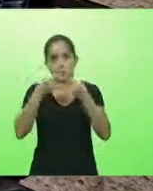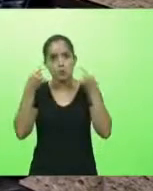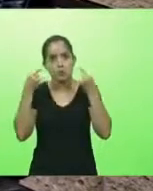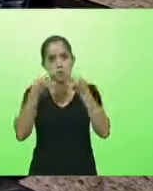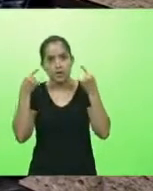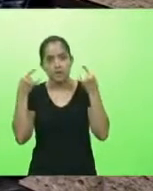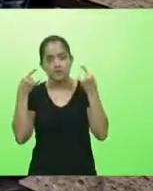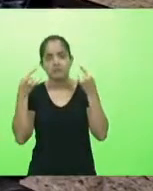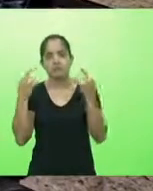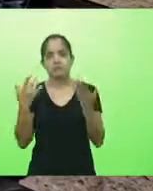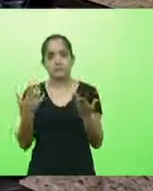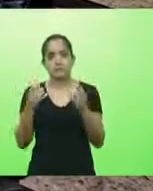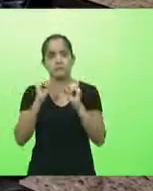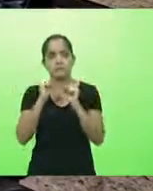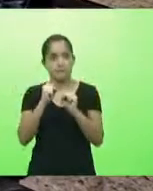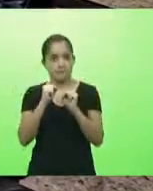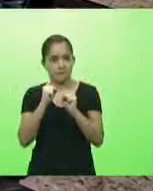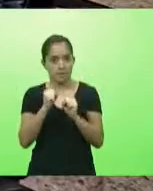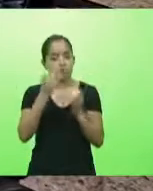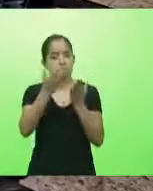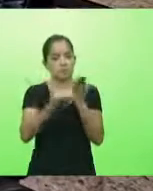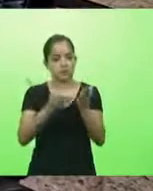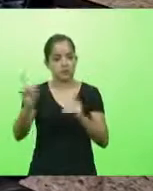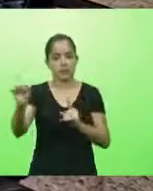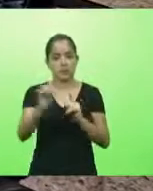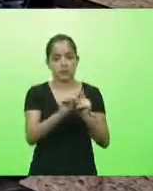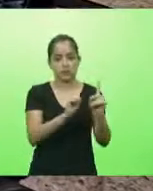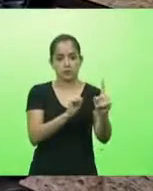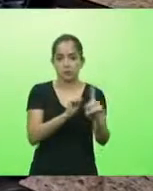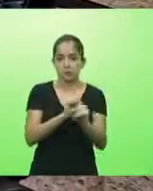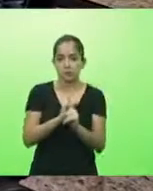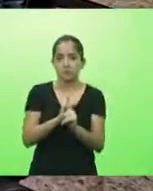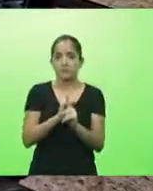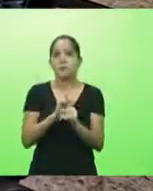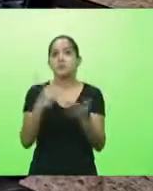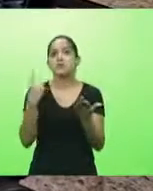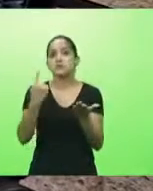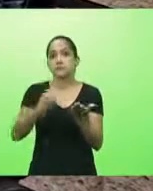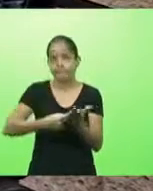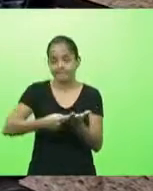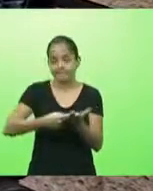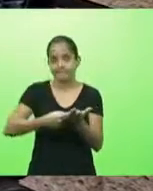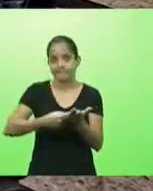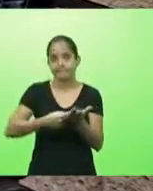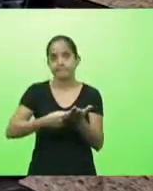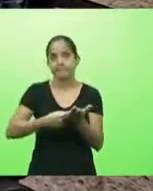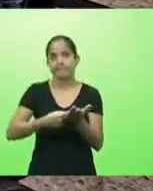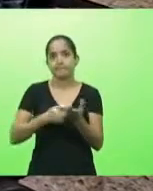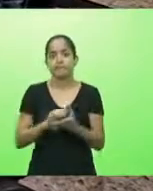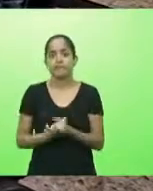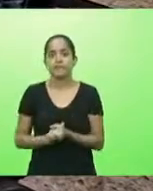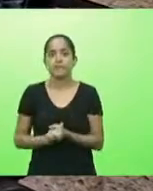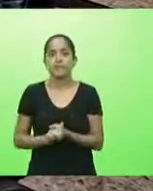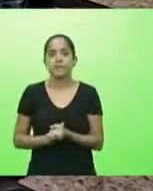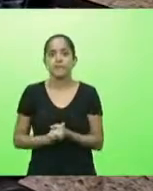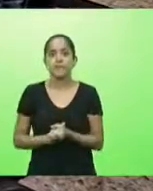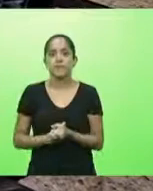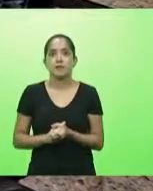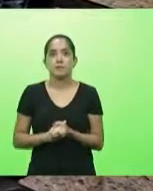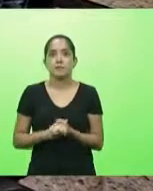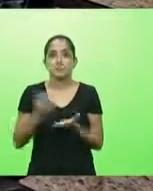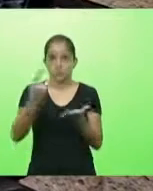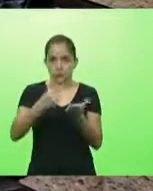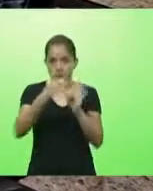então pode fazer atendimento individual isso foi o que foi acordado o decreto 30 segundos deputado o